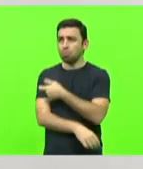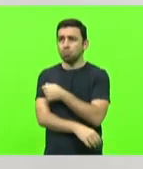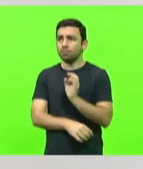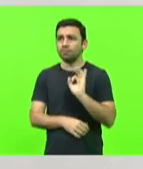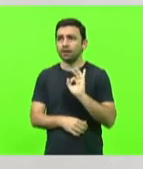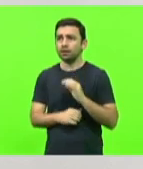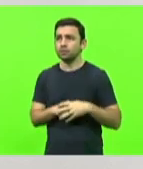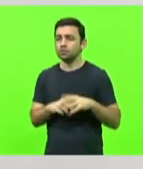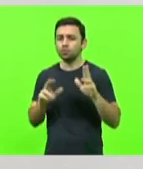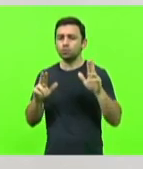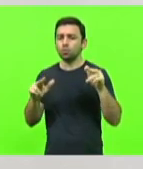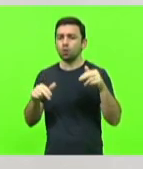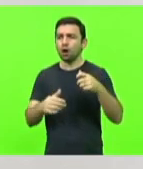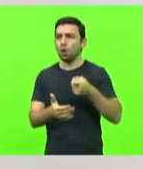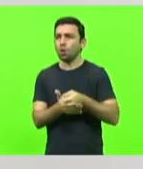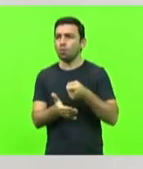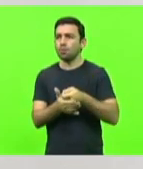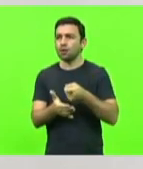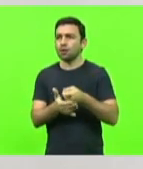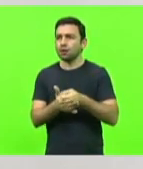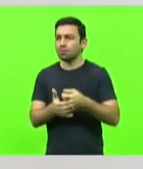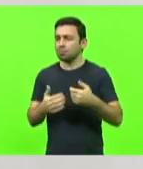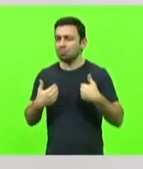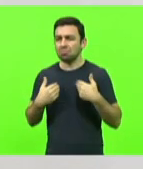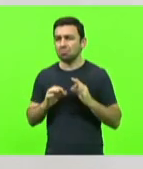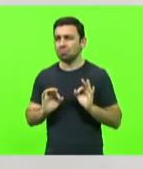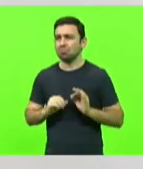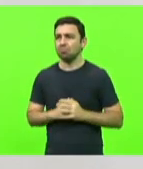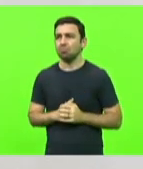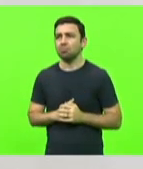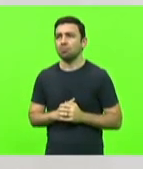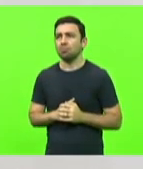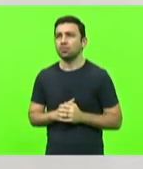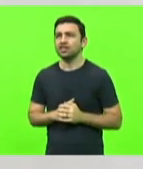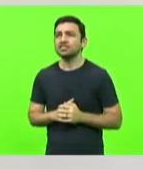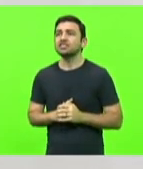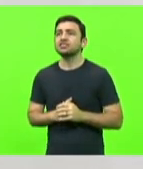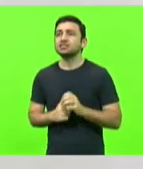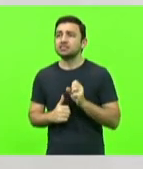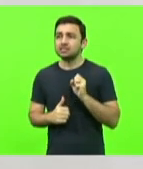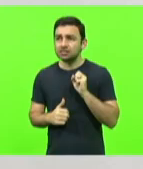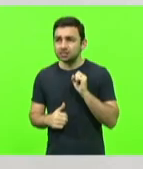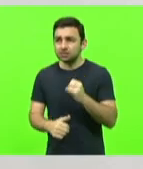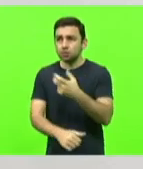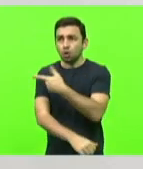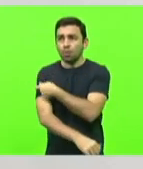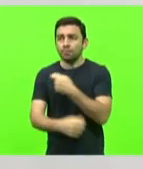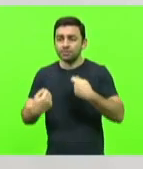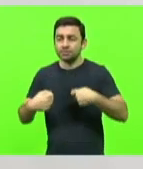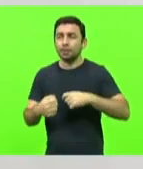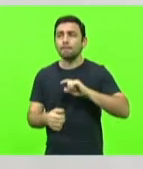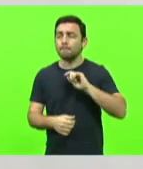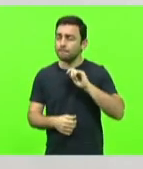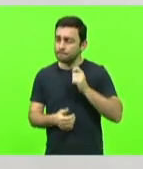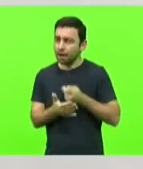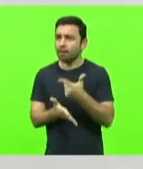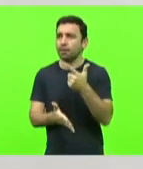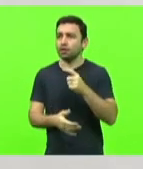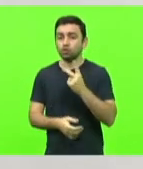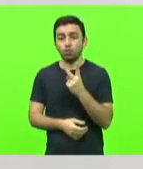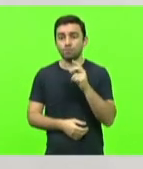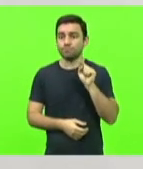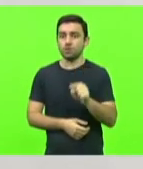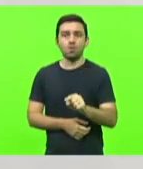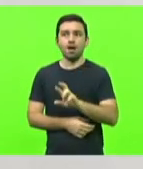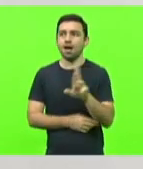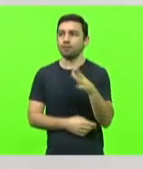nunca ninguém me obrigou a tomar vacina dessa meningite aí, e se tiver que tomar, tem que pagar lá em casa, seria 2 mil reais. Então, a gente